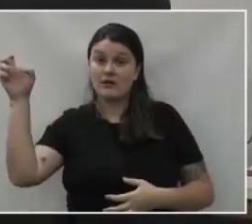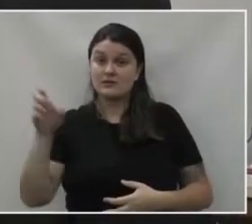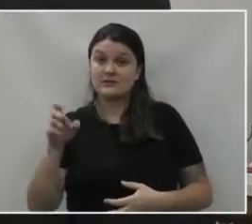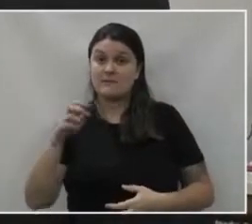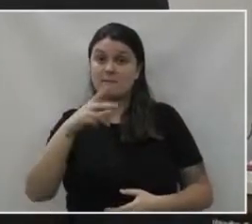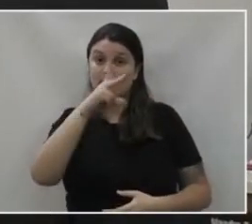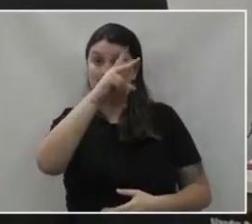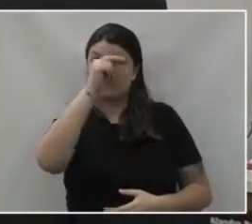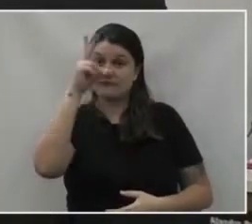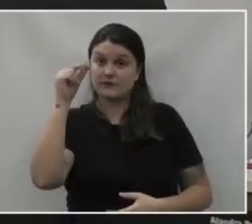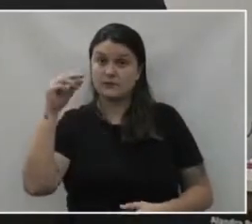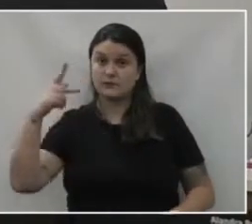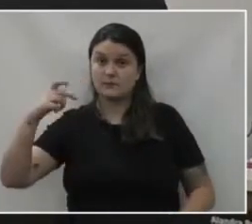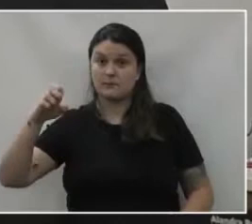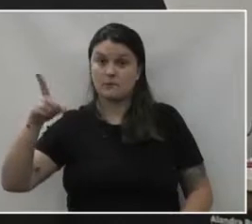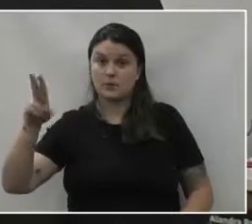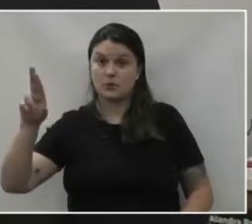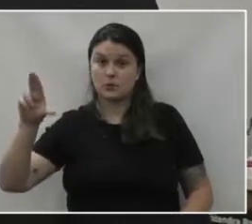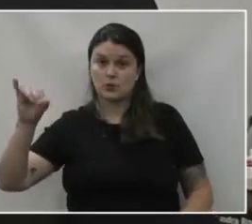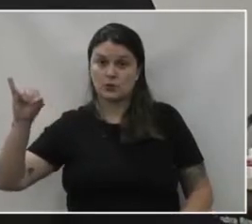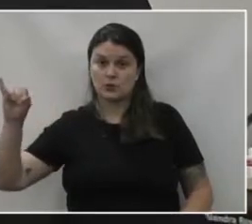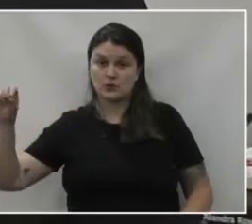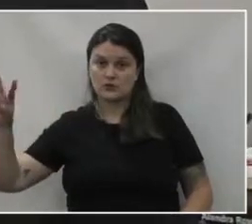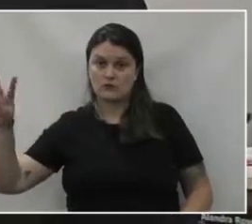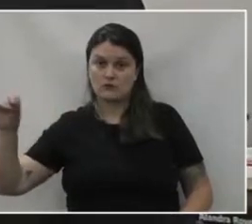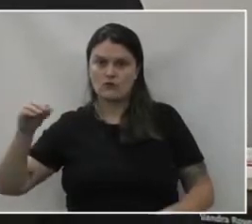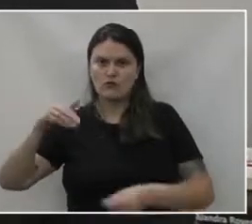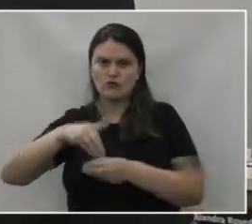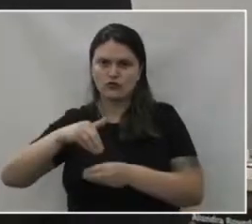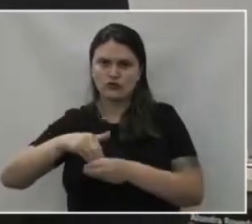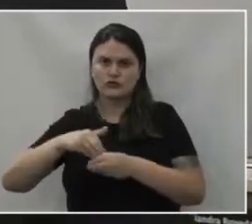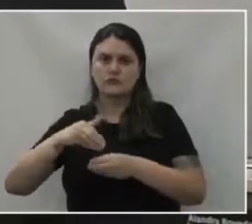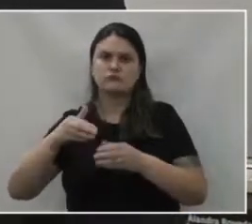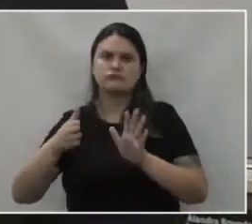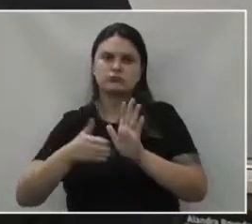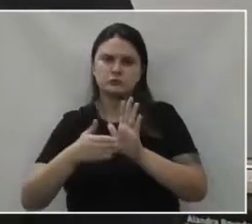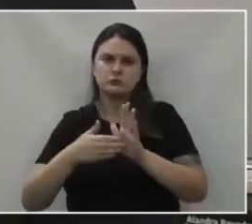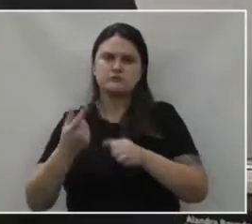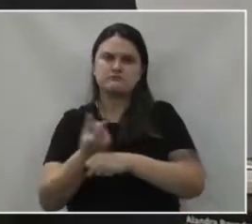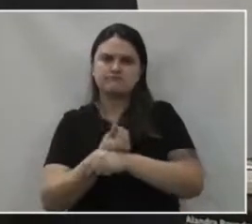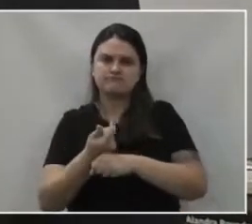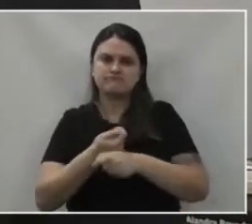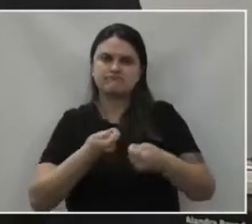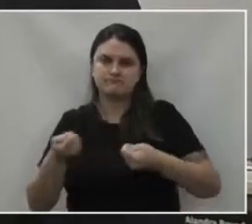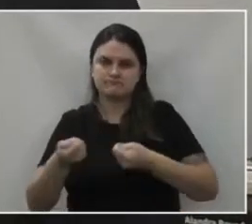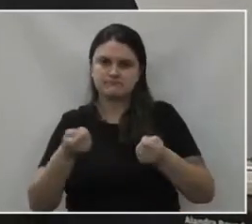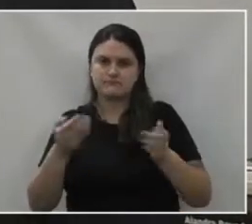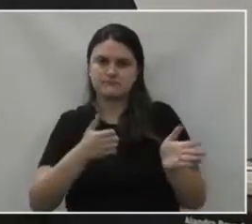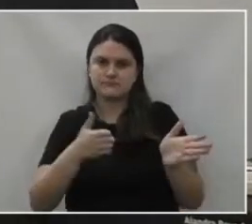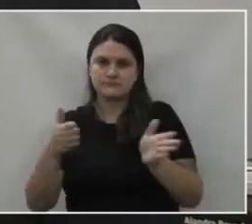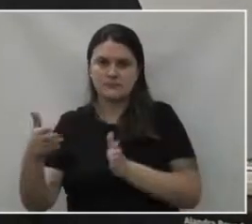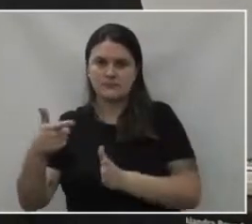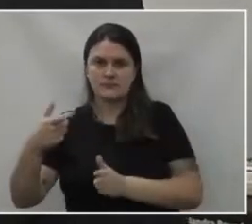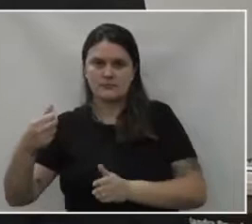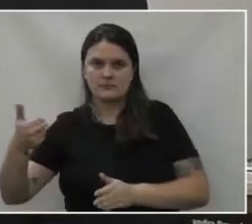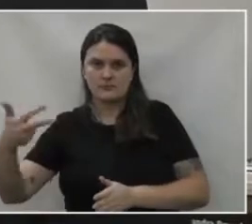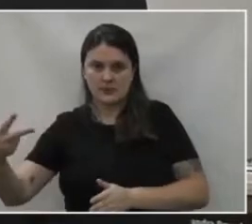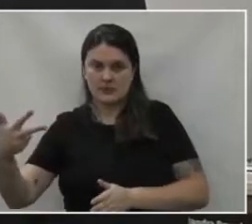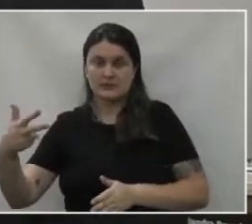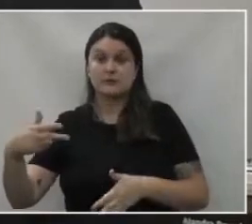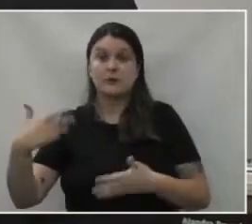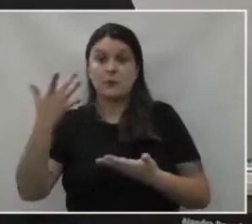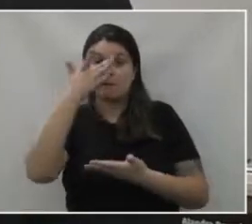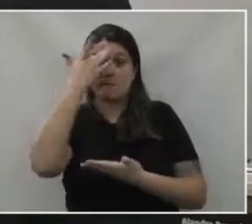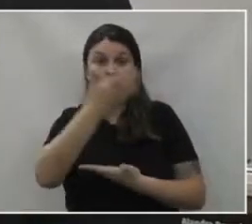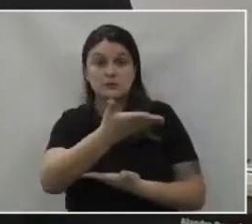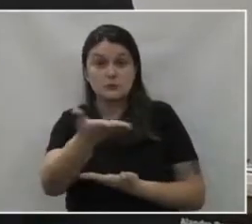colocadas em votação. Uma boa noite. Boa noite, realmente para quem nos acompanha, nos acompanhou hoje pessoalmente e também